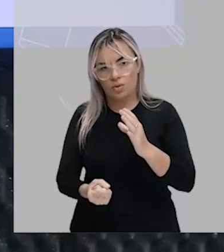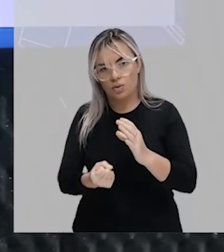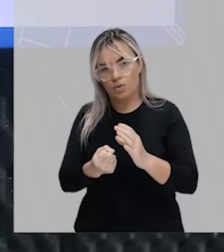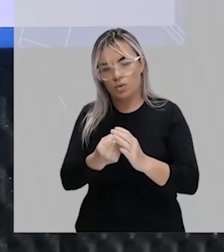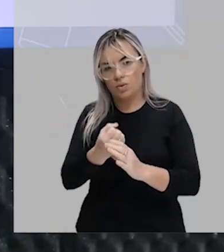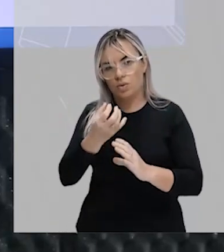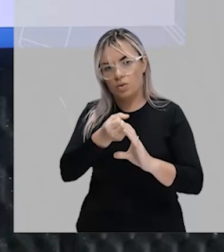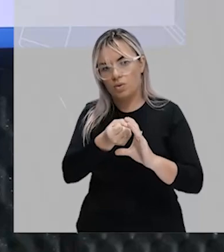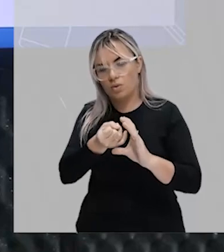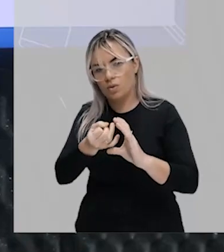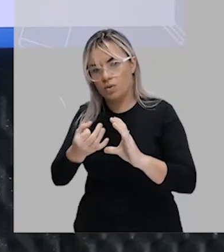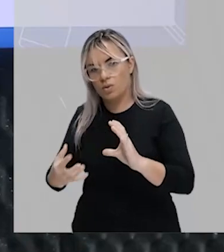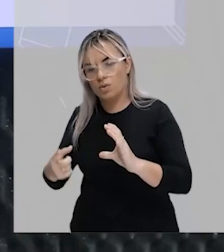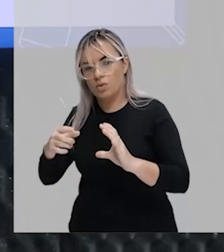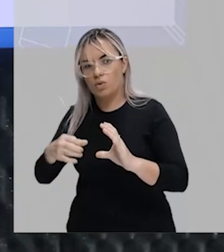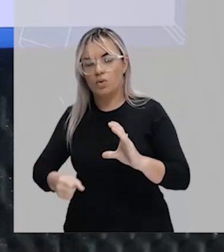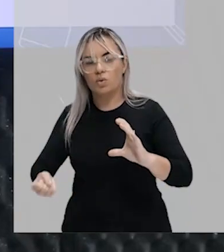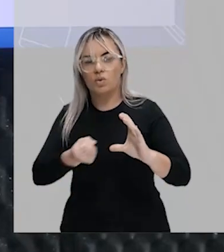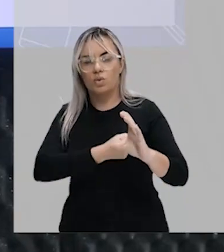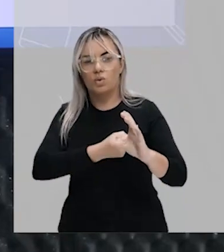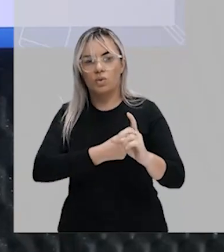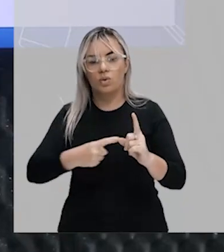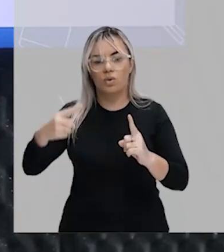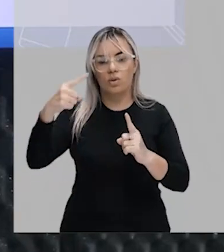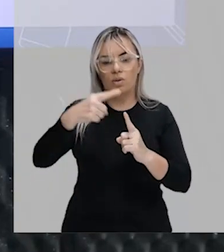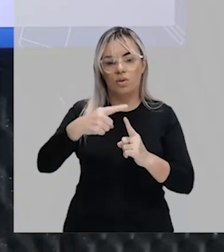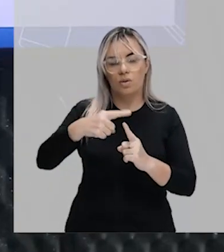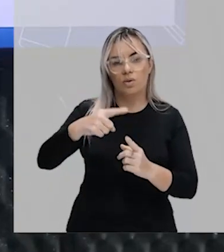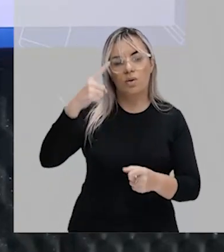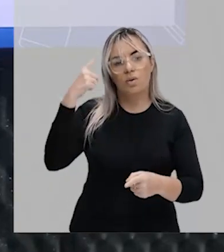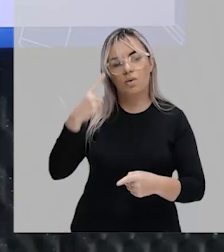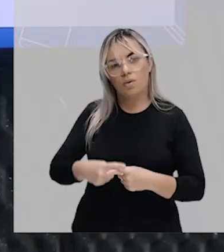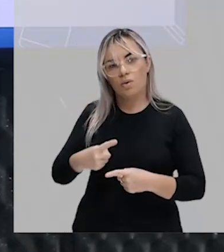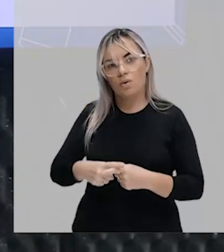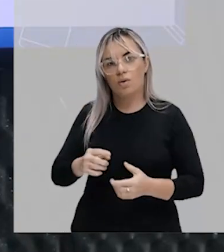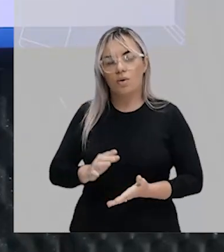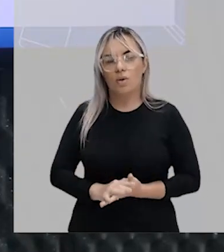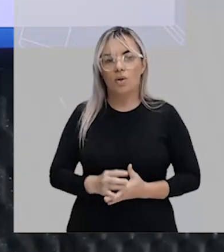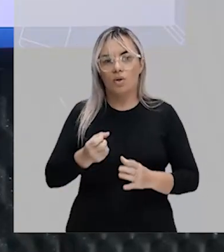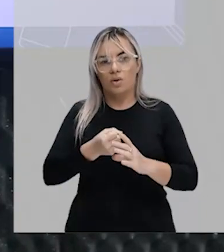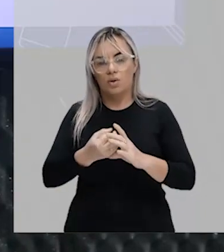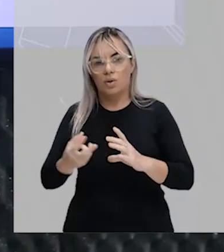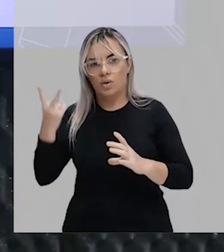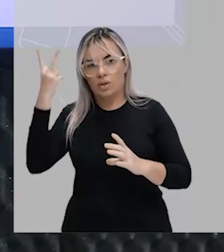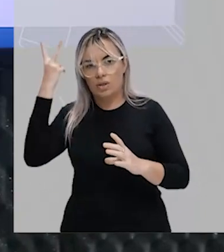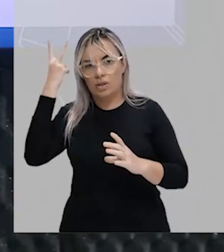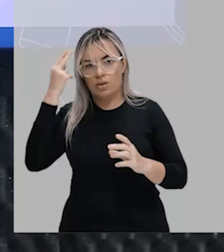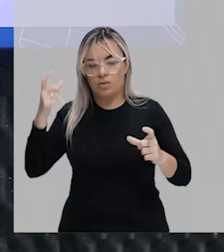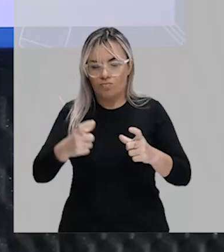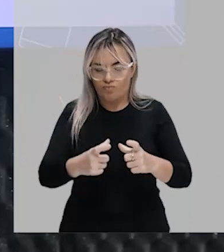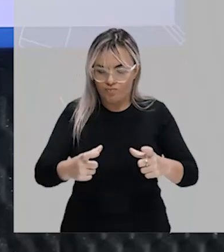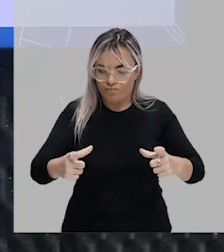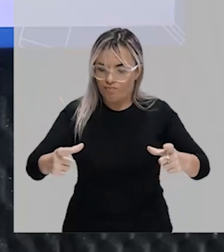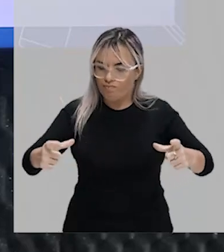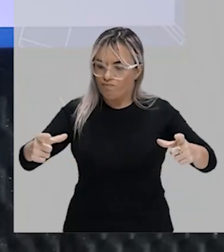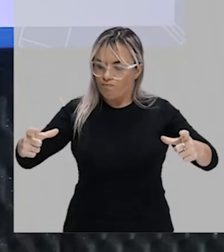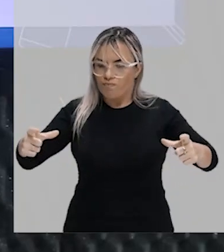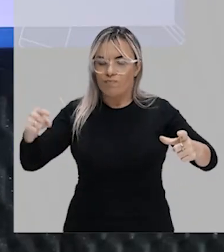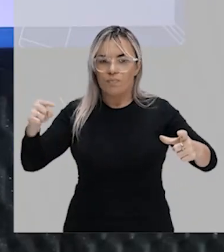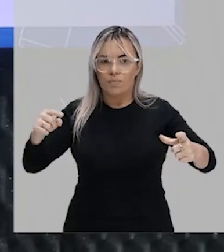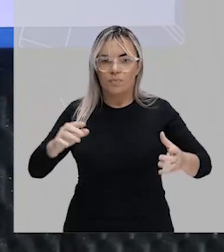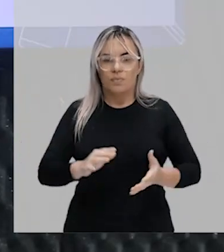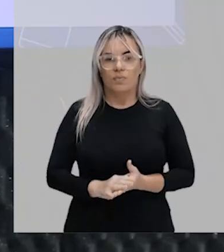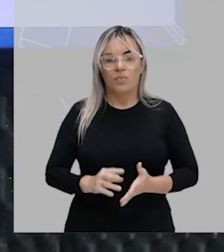conjunto dos números inteiros, foi justamente porque os naturais foi ampliado. Significa dizer, então,